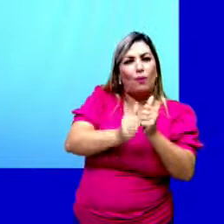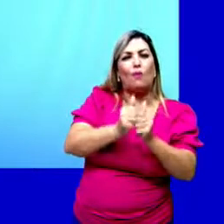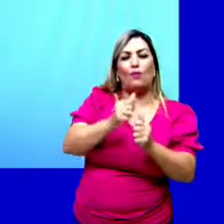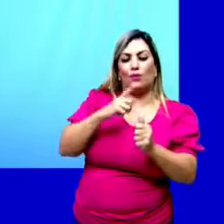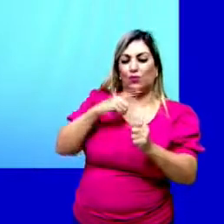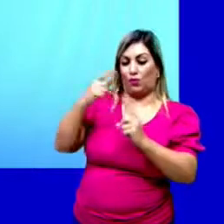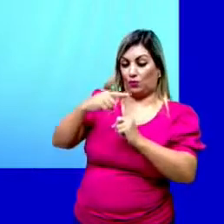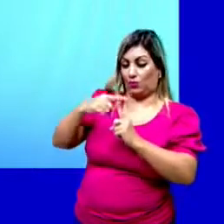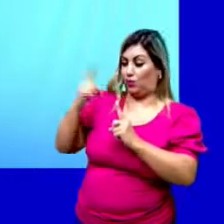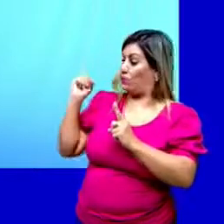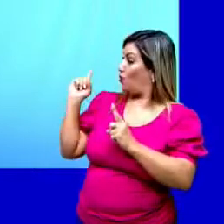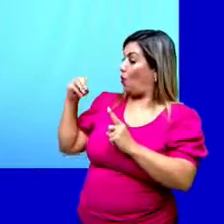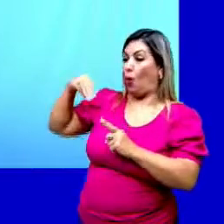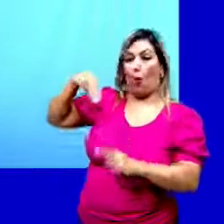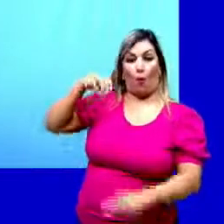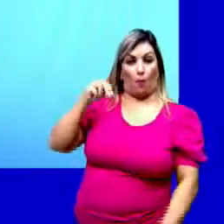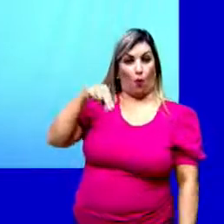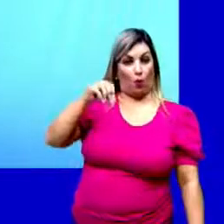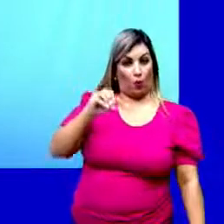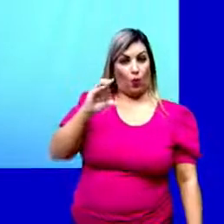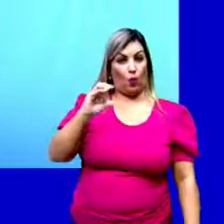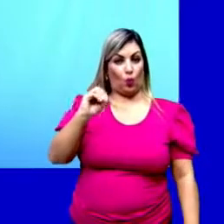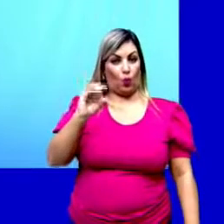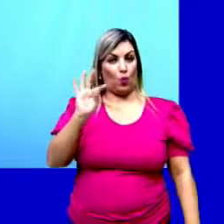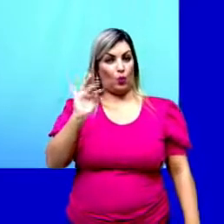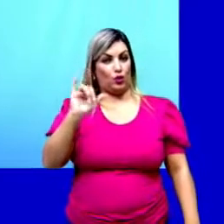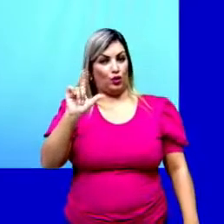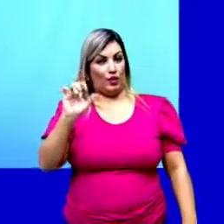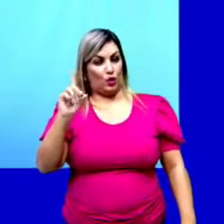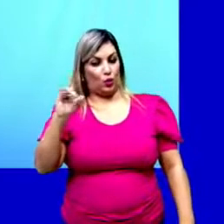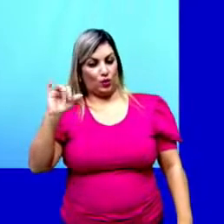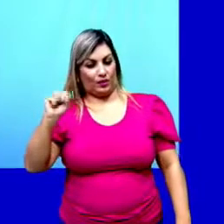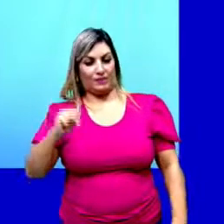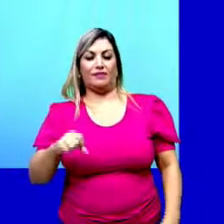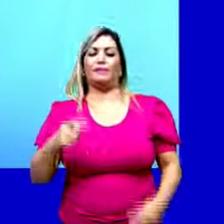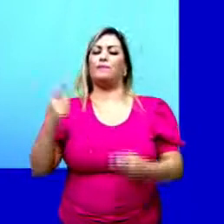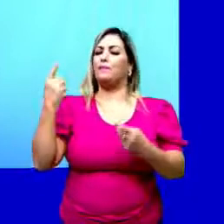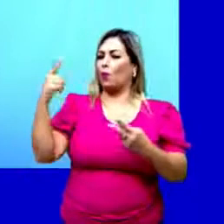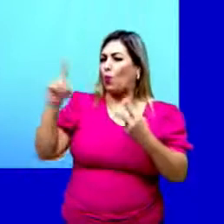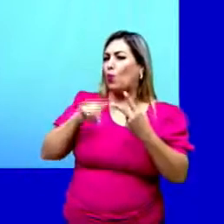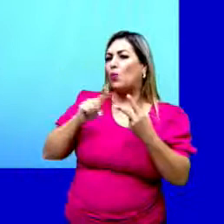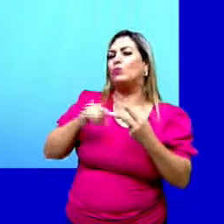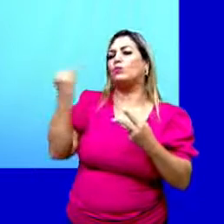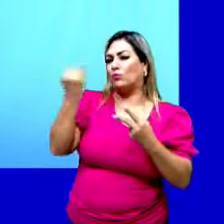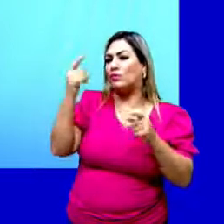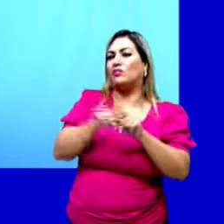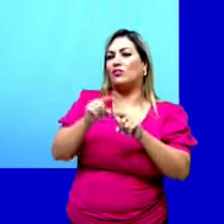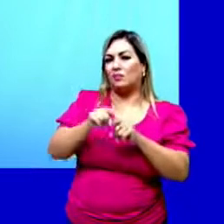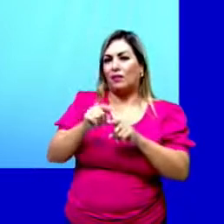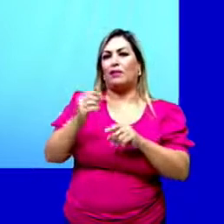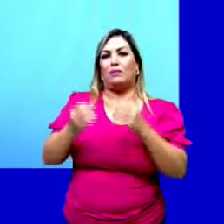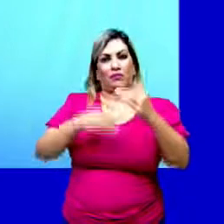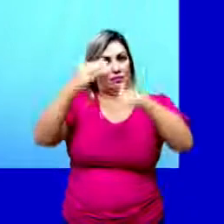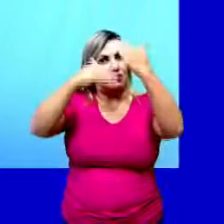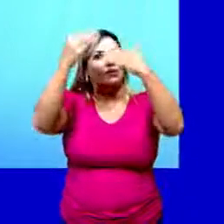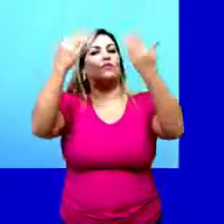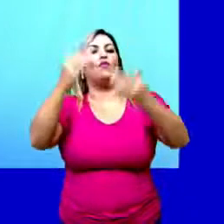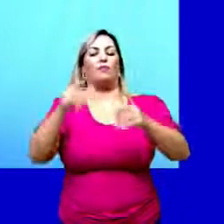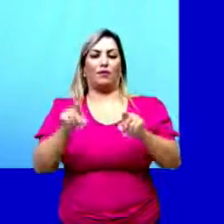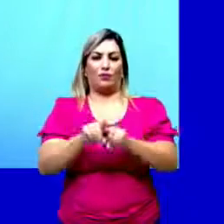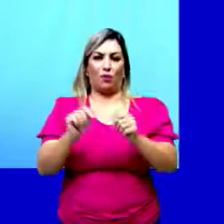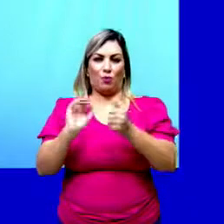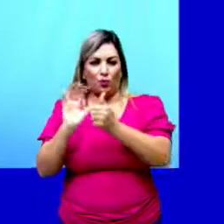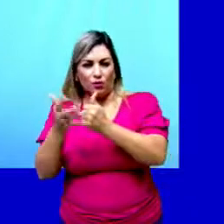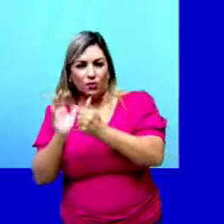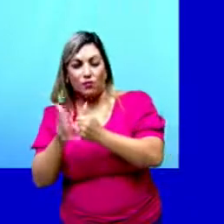de monocotiledôneas. Outro fator importantíssimo aqui para o sucesso evolutivo das angiospermas.